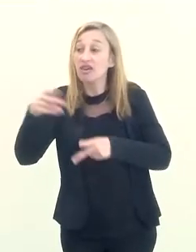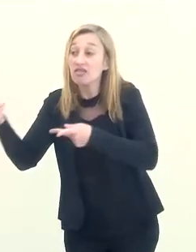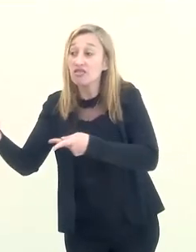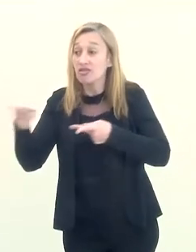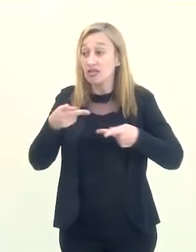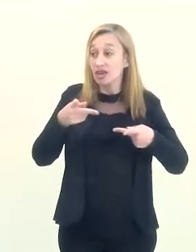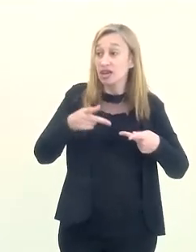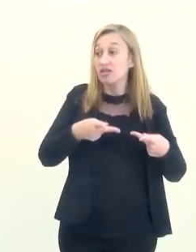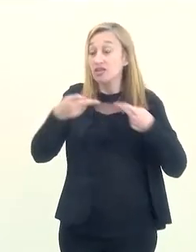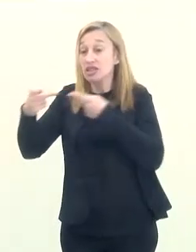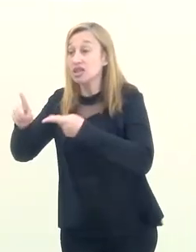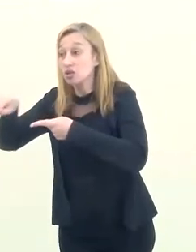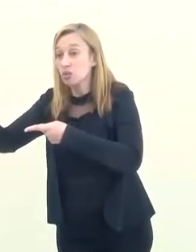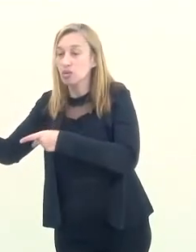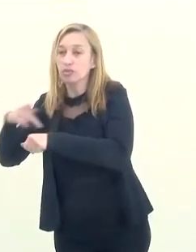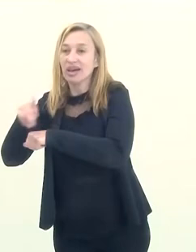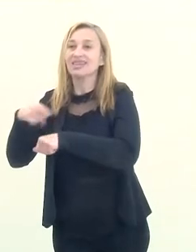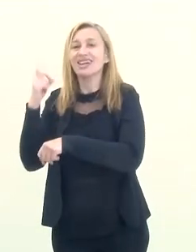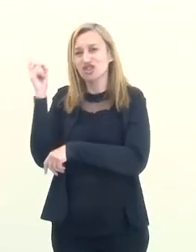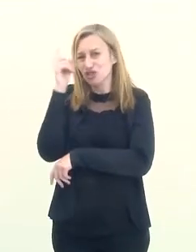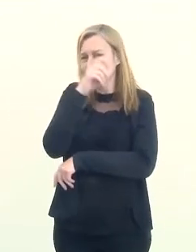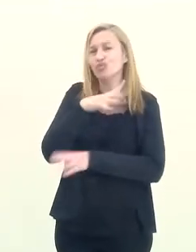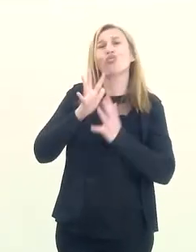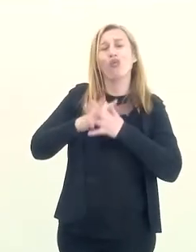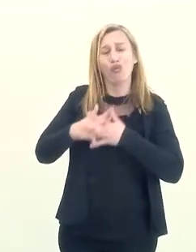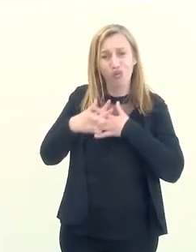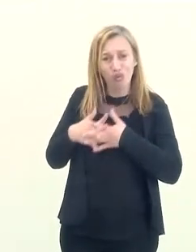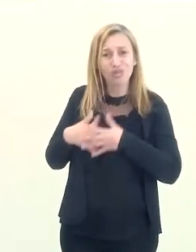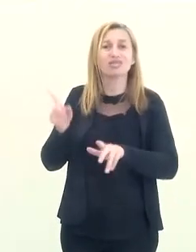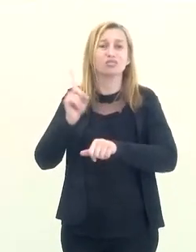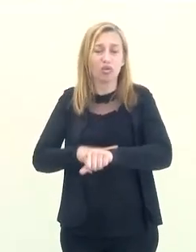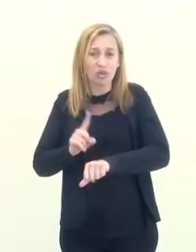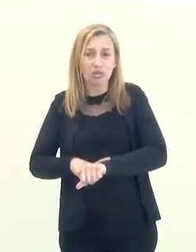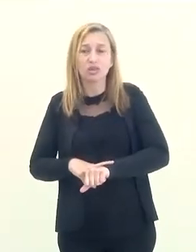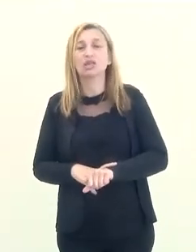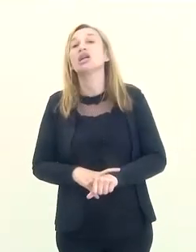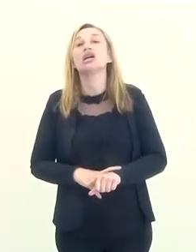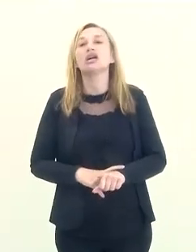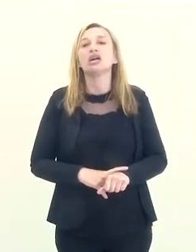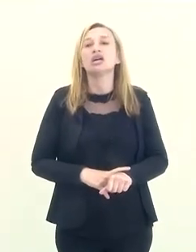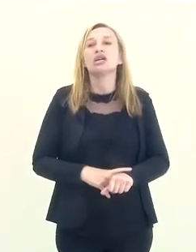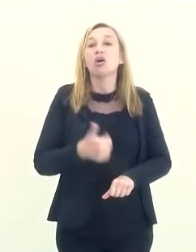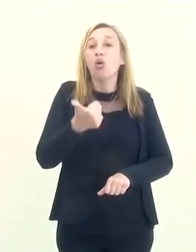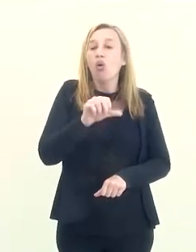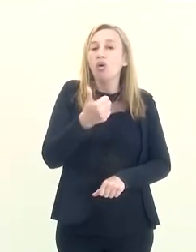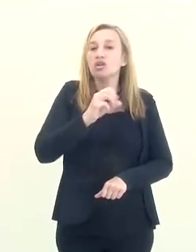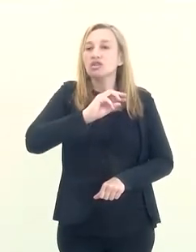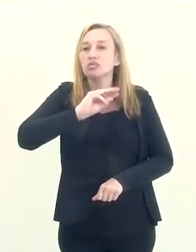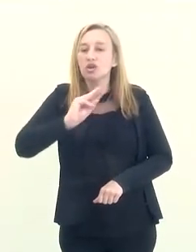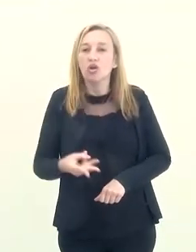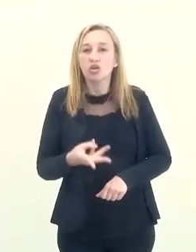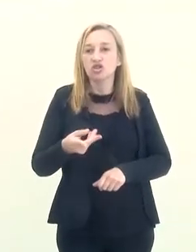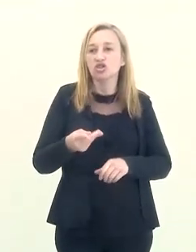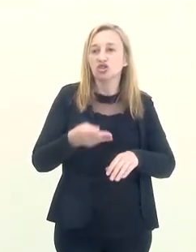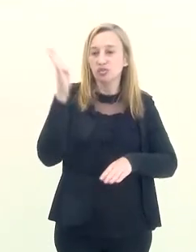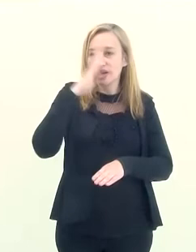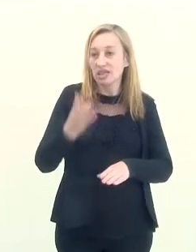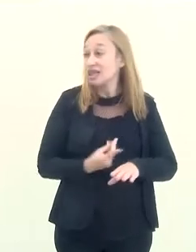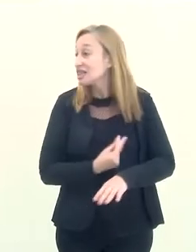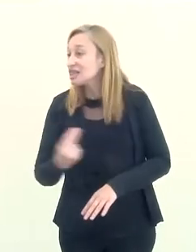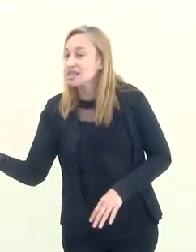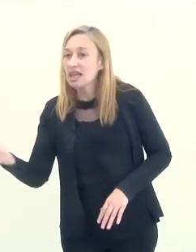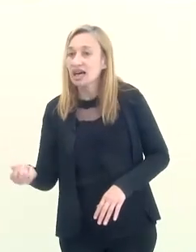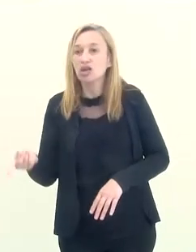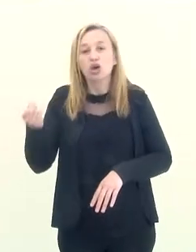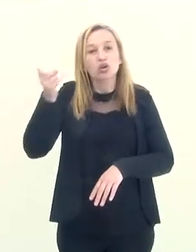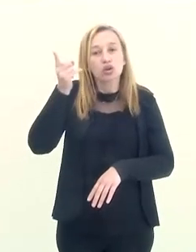quem vem quanto para quem sai do Brasil, ficou muito complicada nesse momento. E são 11 milhões de brasileiros que